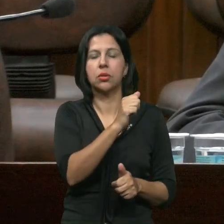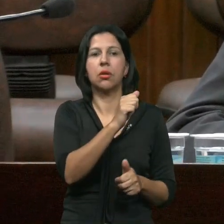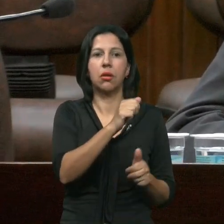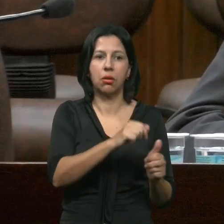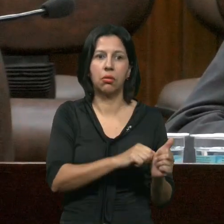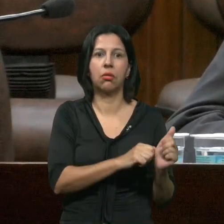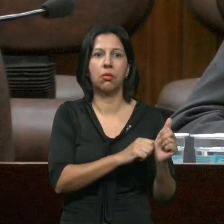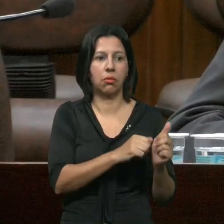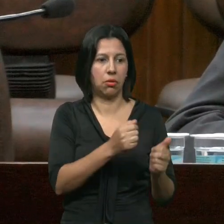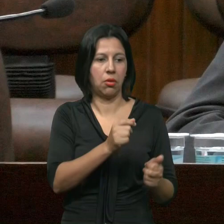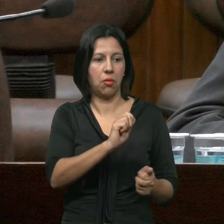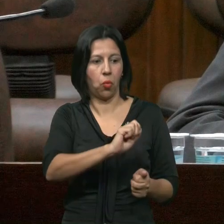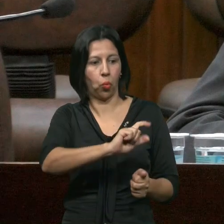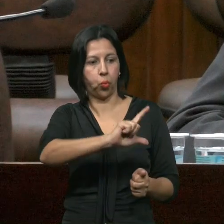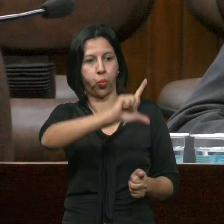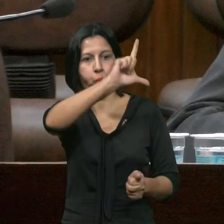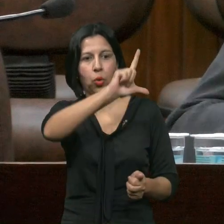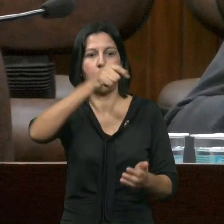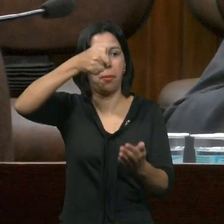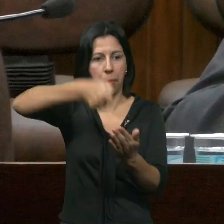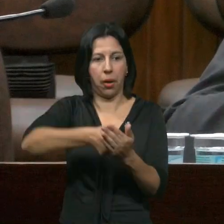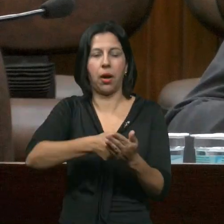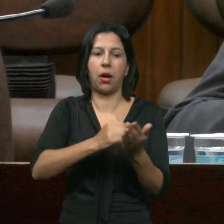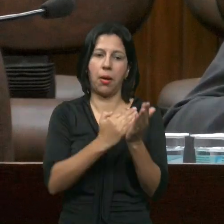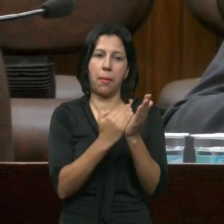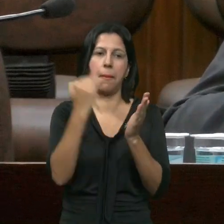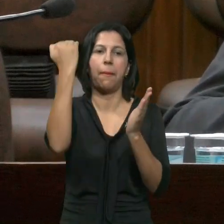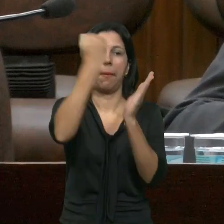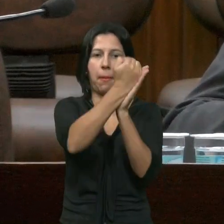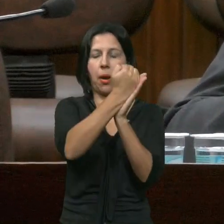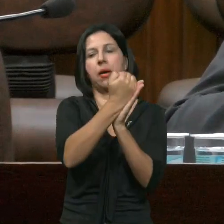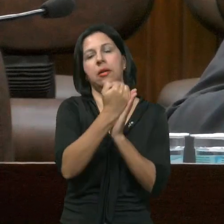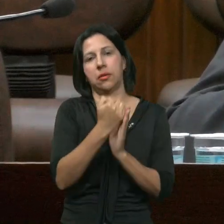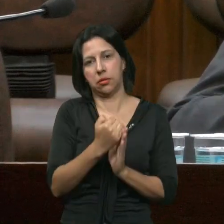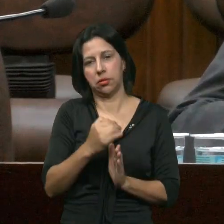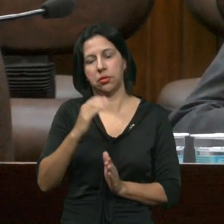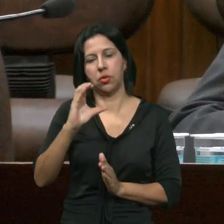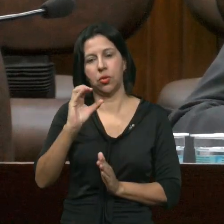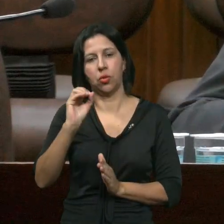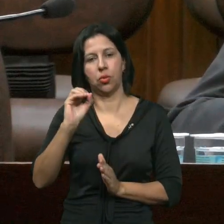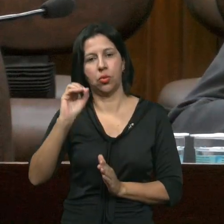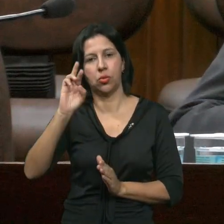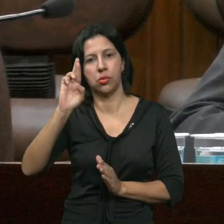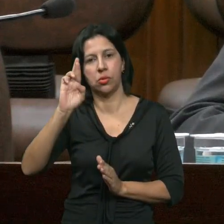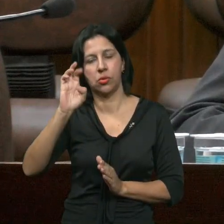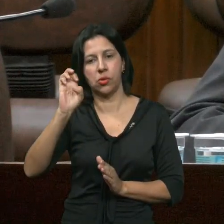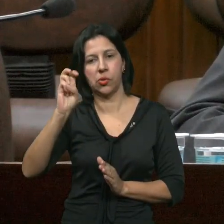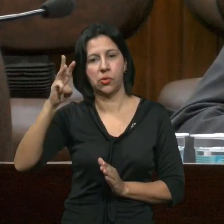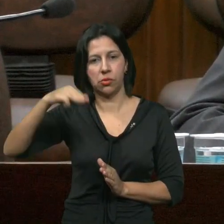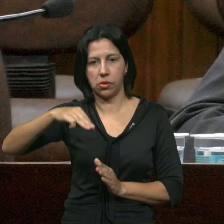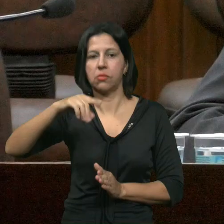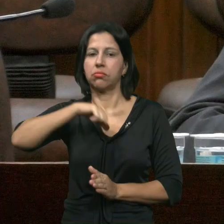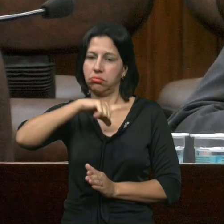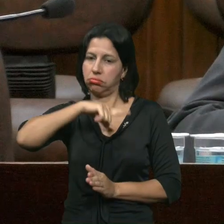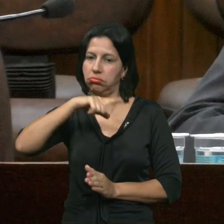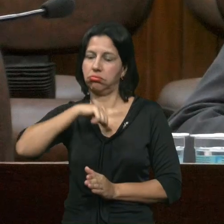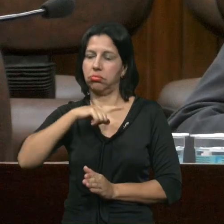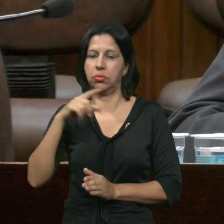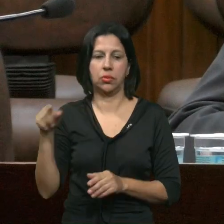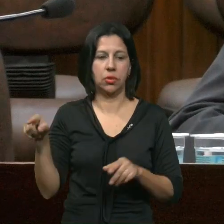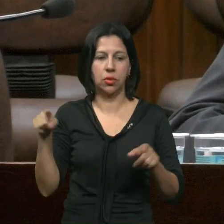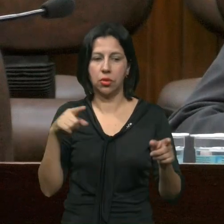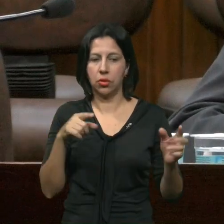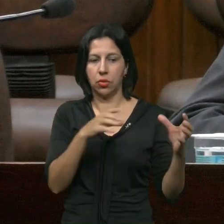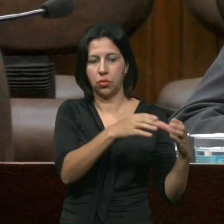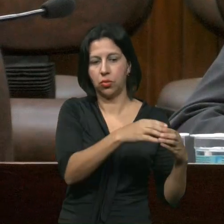No conselho Então É importante De fato Diferenciar São duas Categorias Importantes